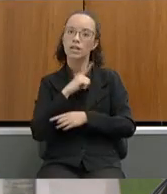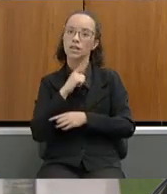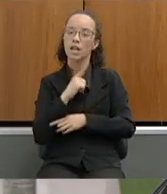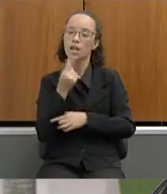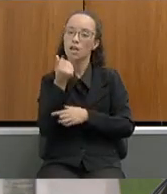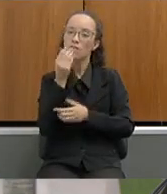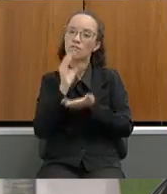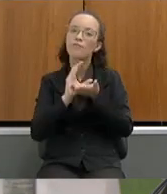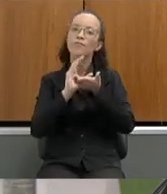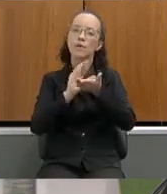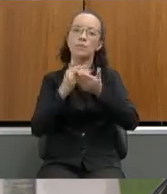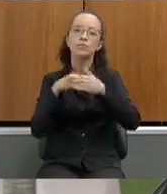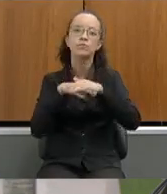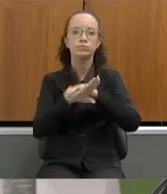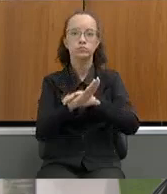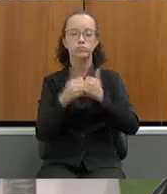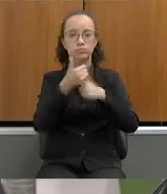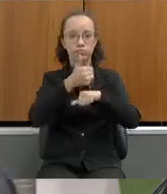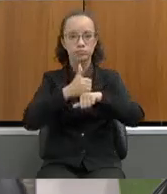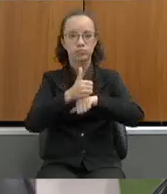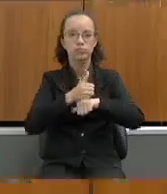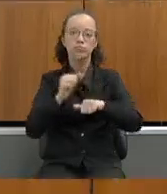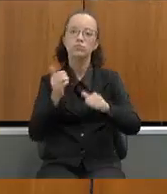retidas aos profissionais da Educação Básica